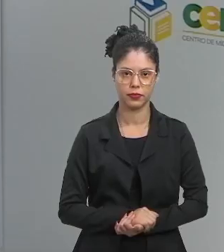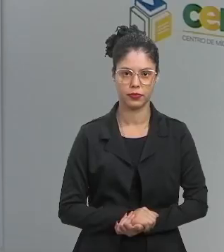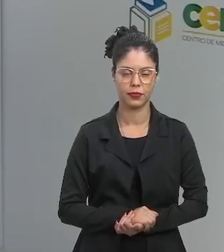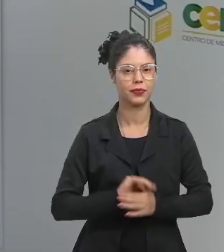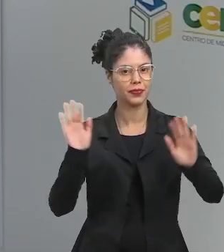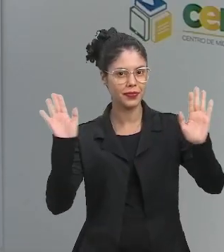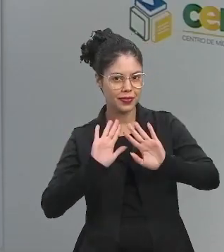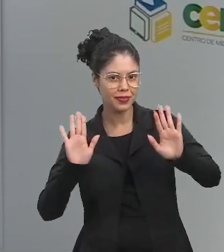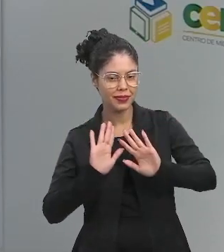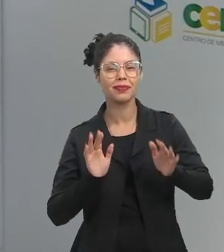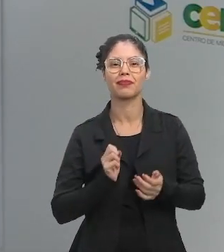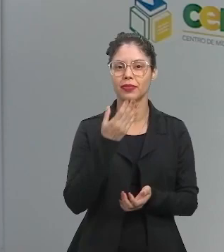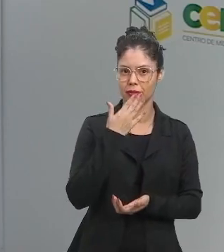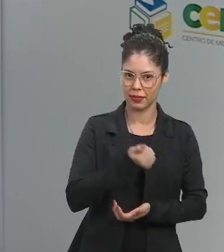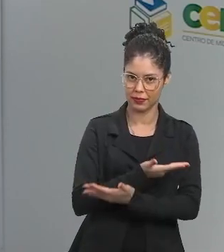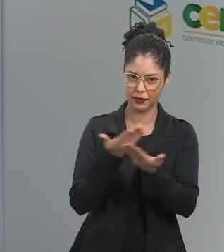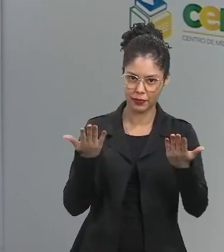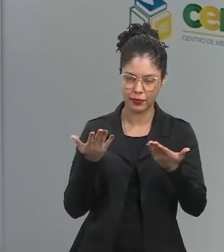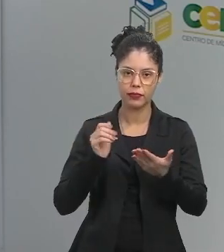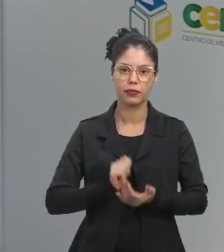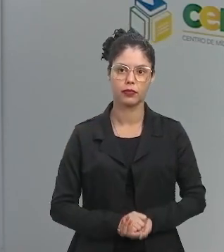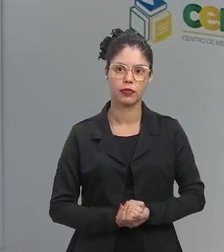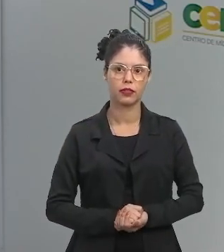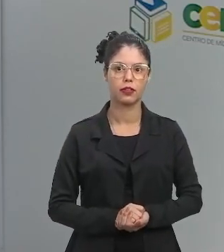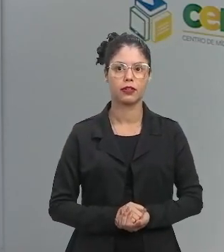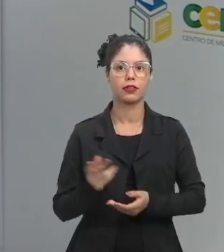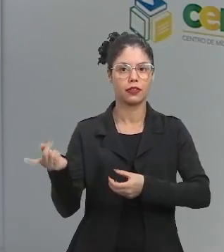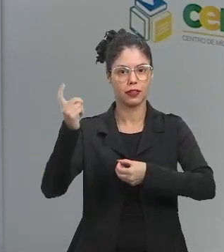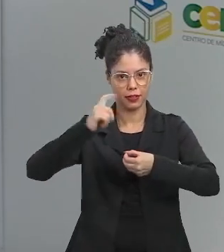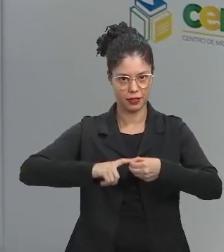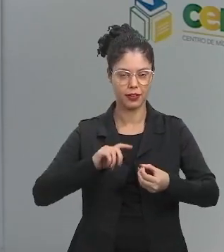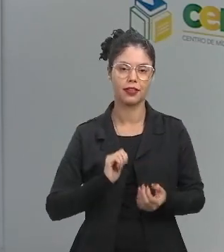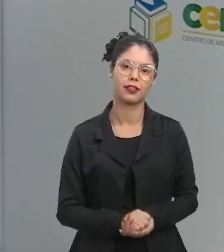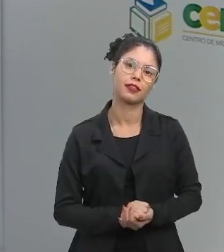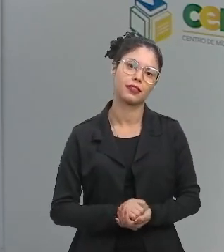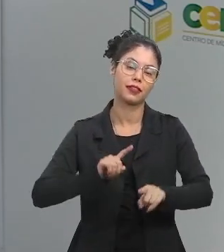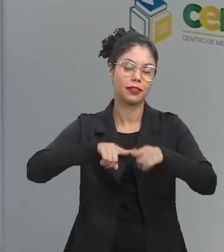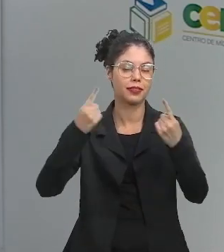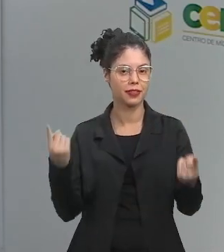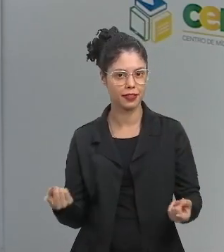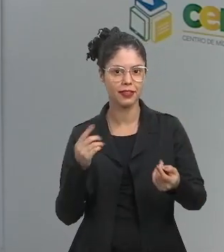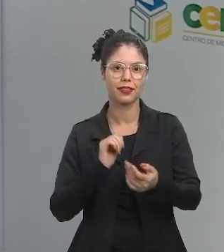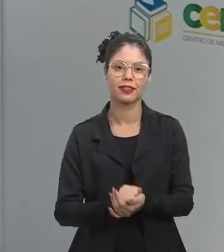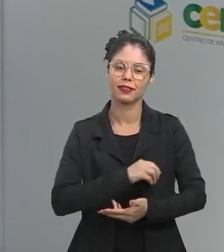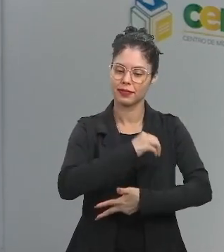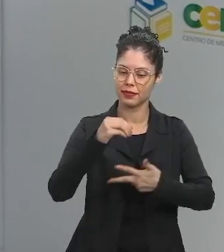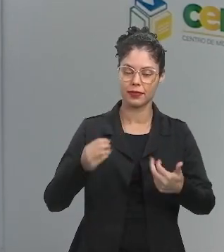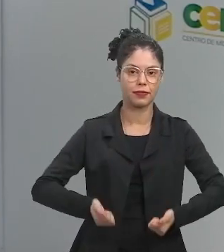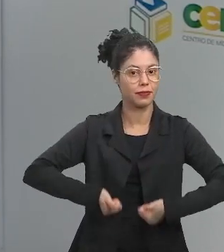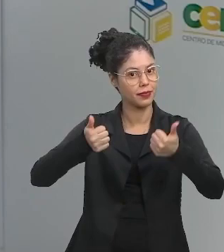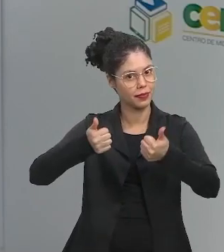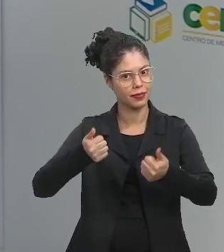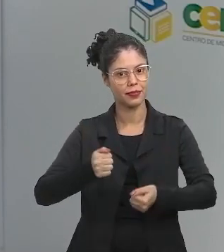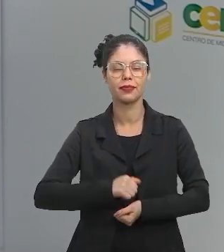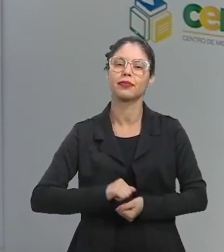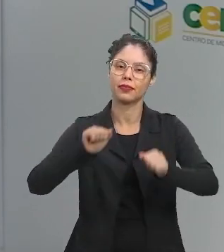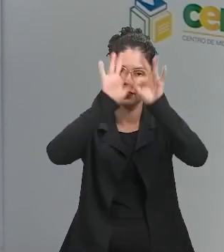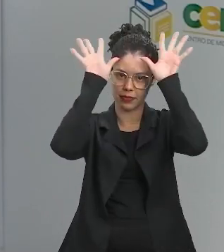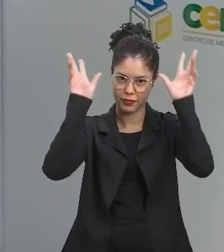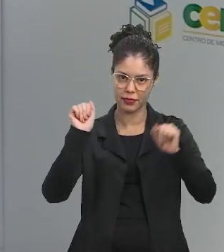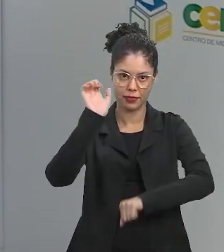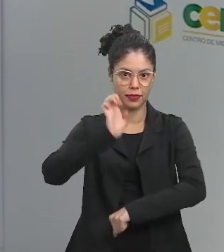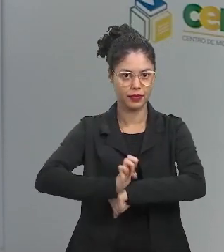Olá pessoal, tudo bem com vocês? Estamos de volta para mais aulas do Pré-Nem Legal do Estado do Acre.